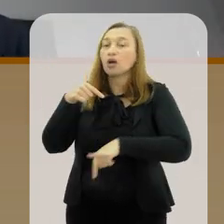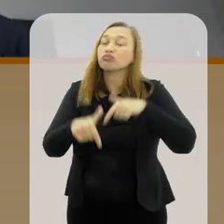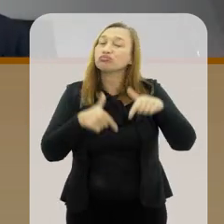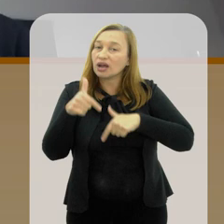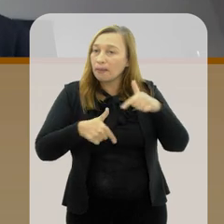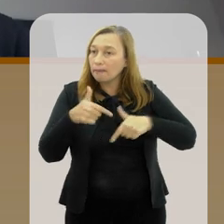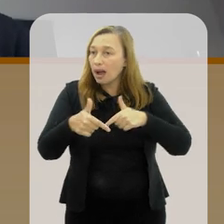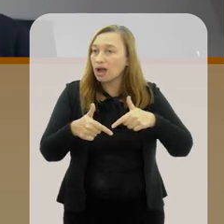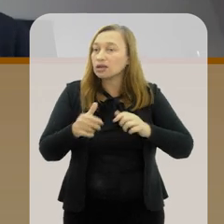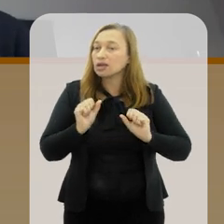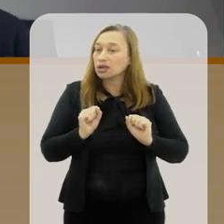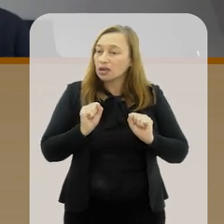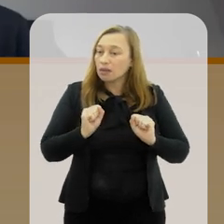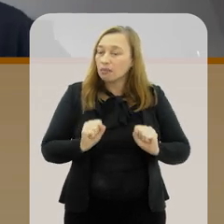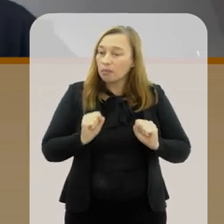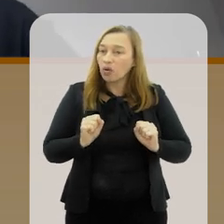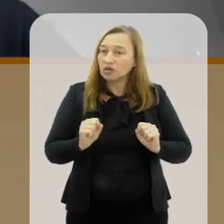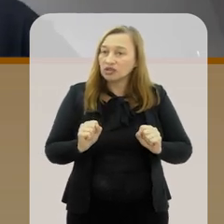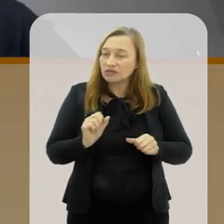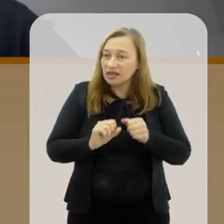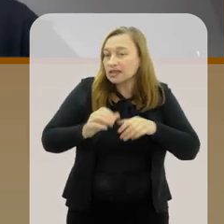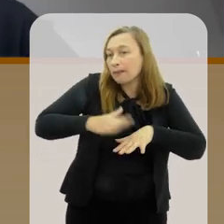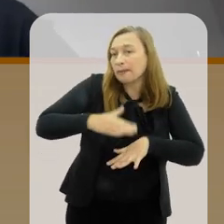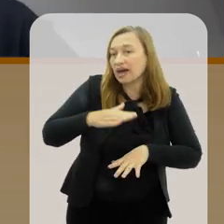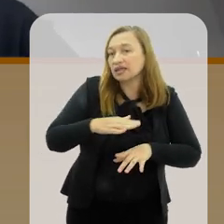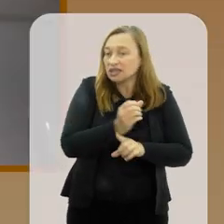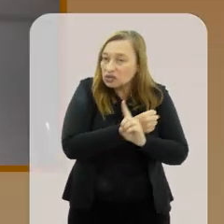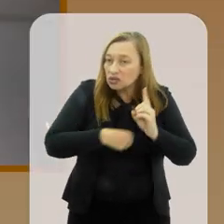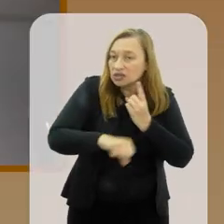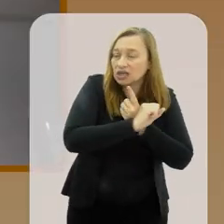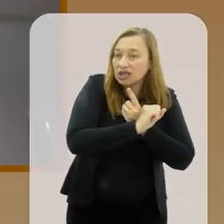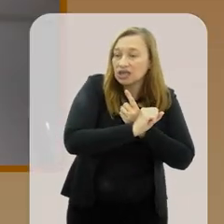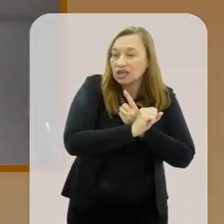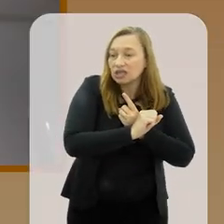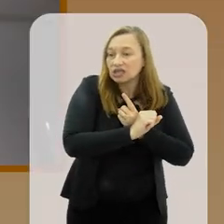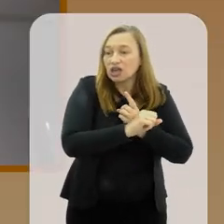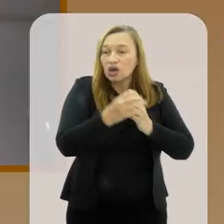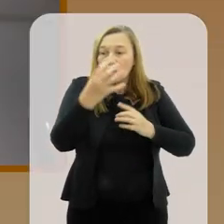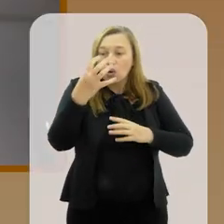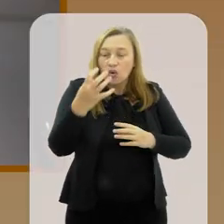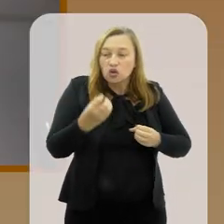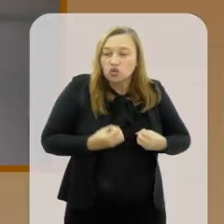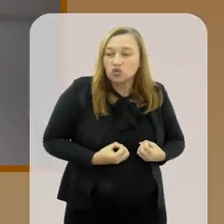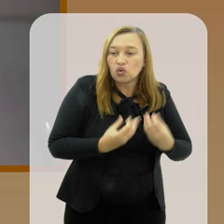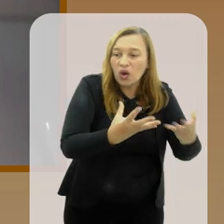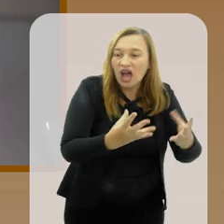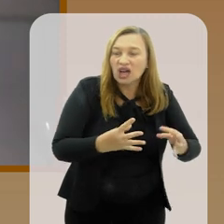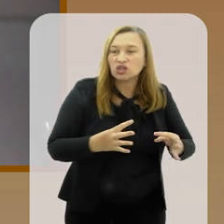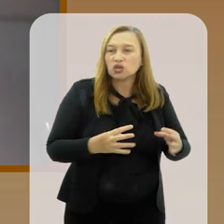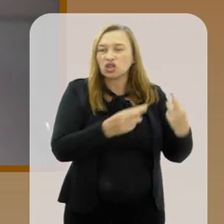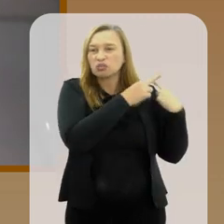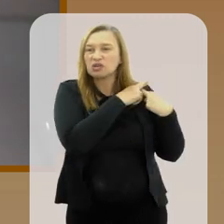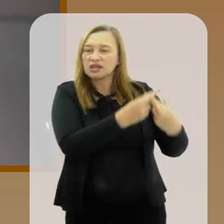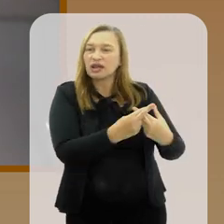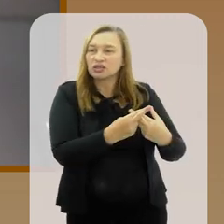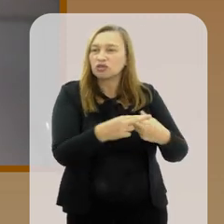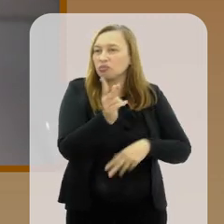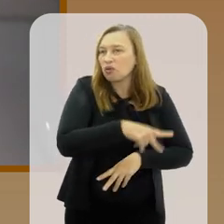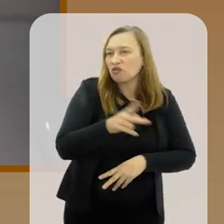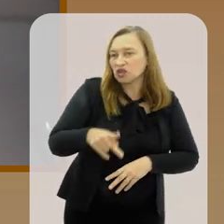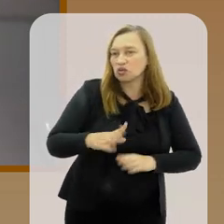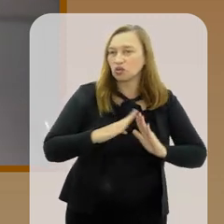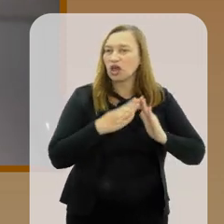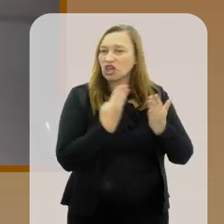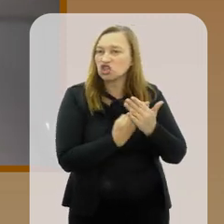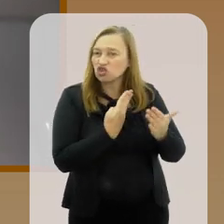pode ser... É um trabalho que pode ser feito mais pela sociedade sem jogar tudo em cima dos professores das escolas. Isso tem